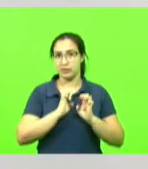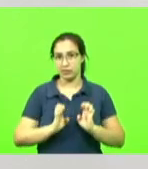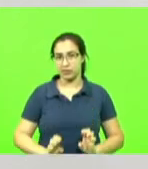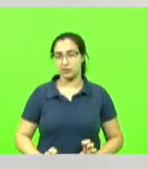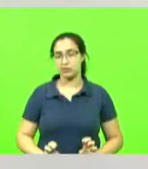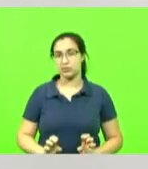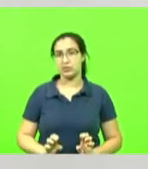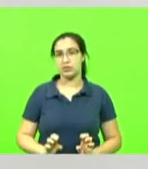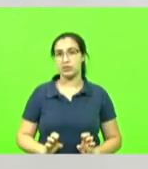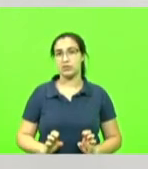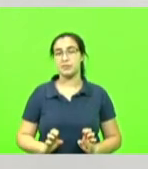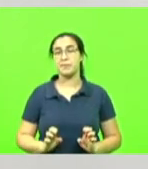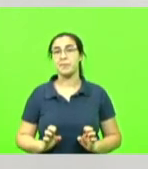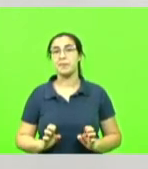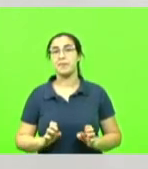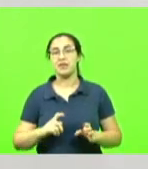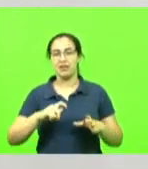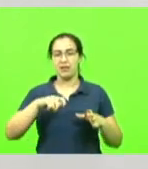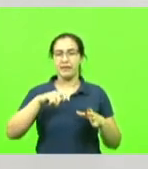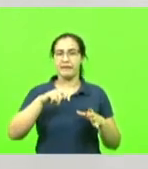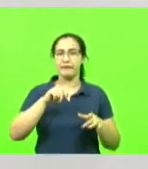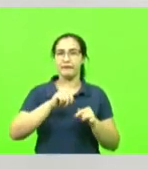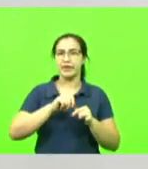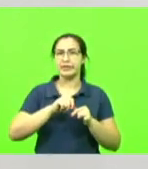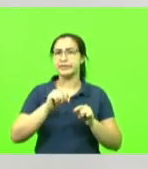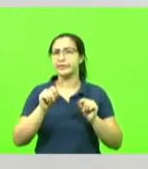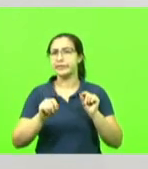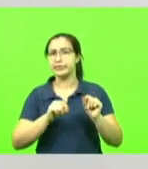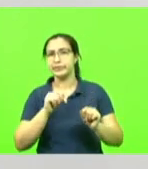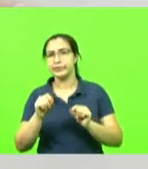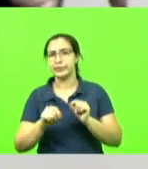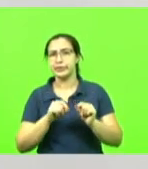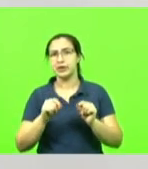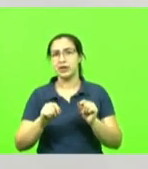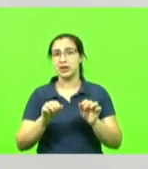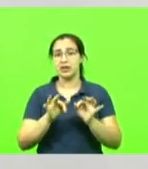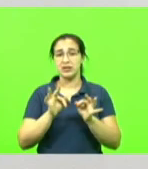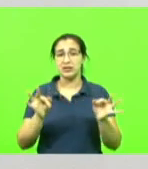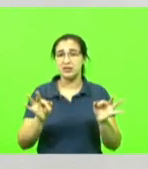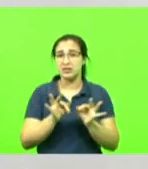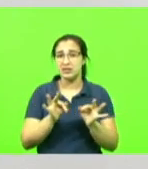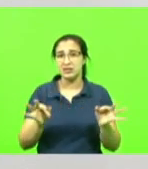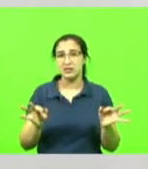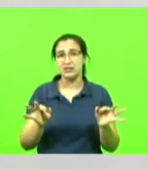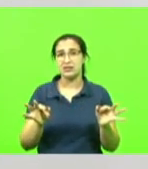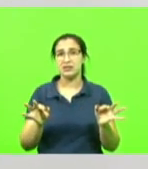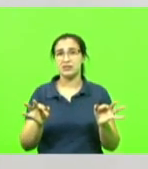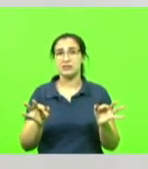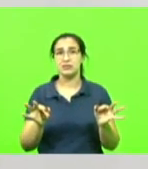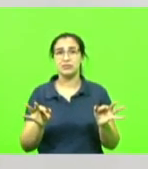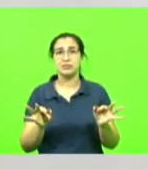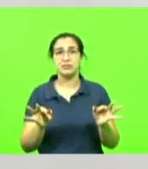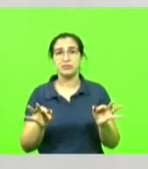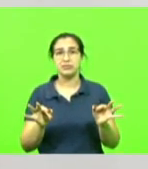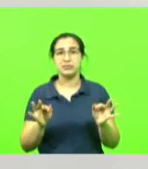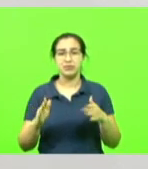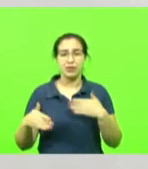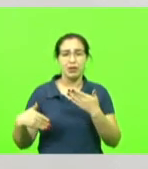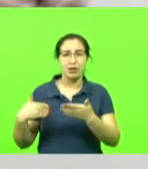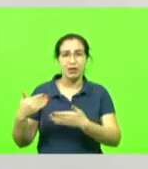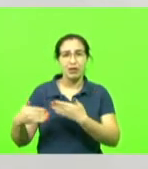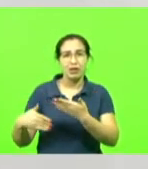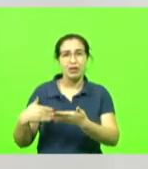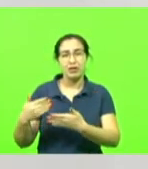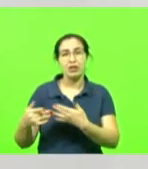estamos cozinhando no pouco fogo para ver se ainda, deputado Kennedy Nunes, estou levando na maciota ainda para ver se